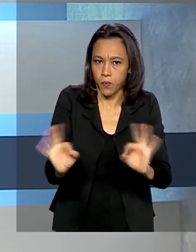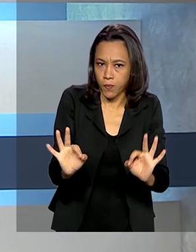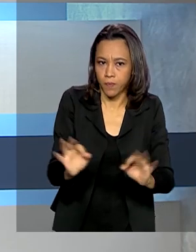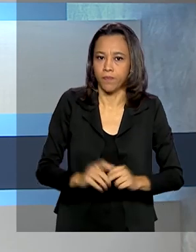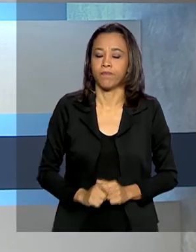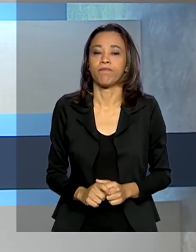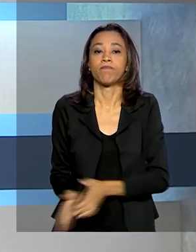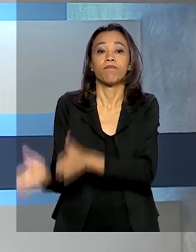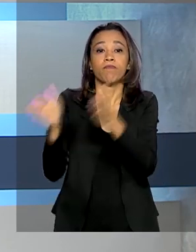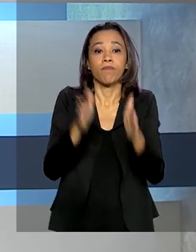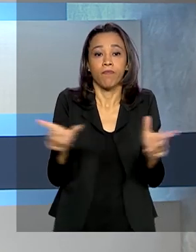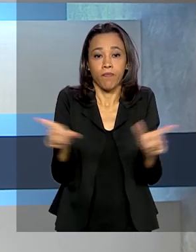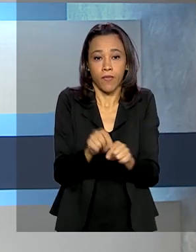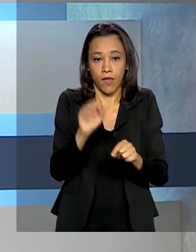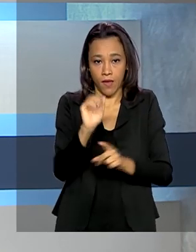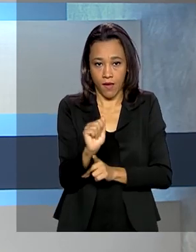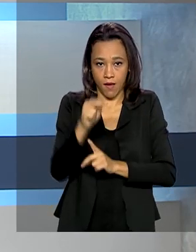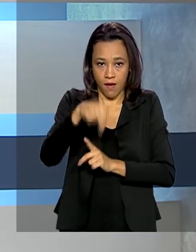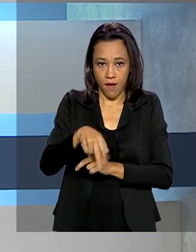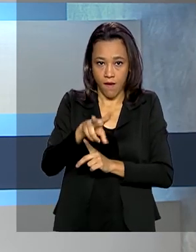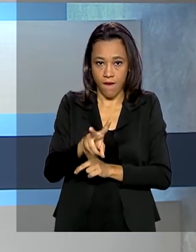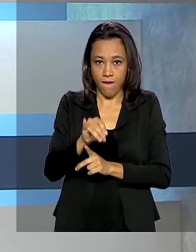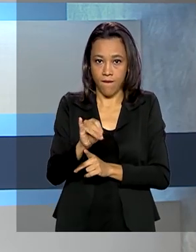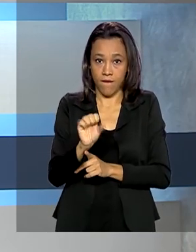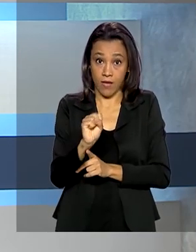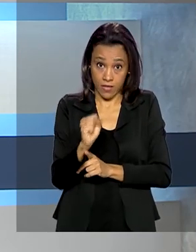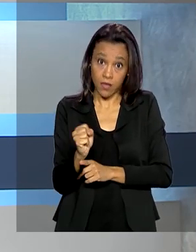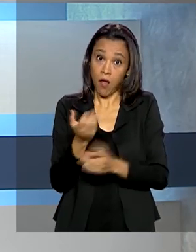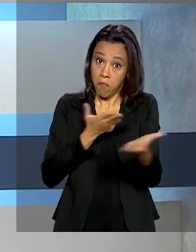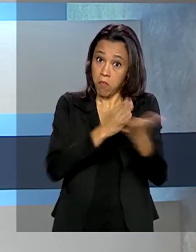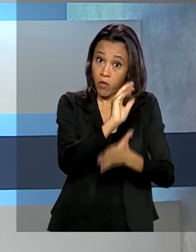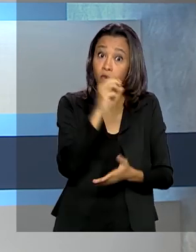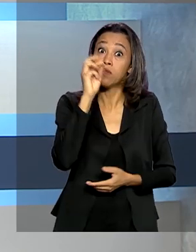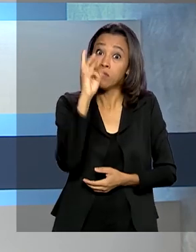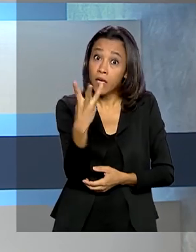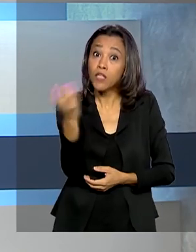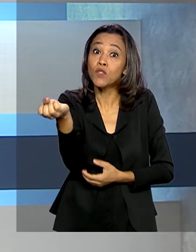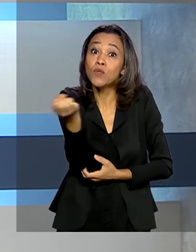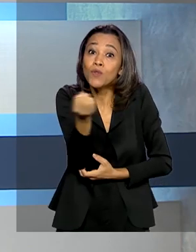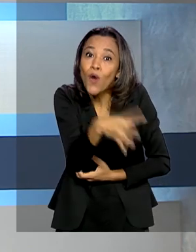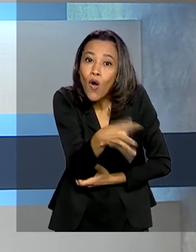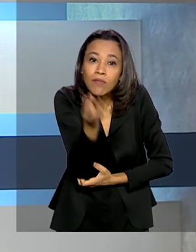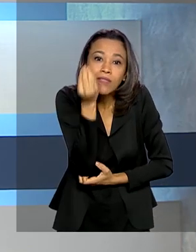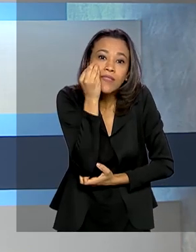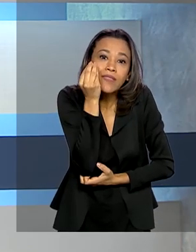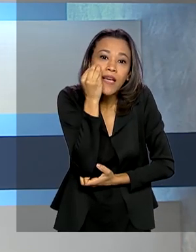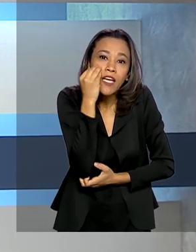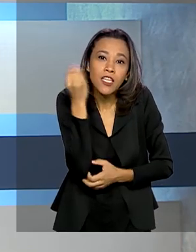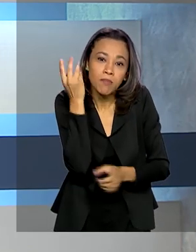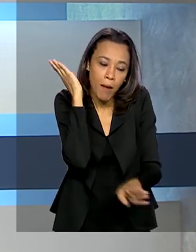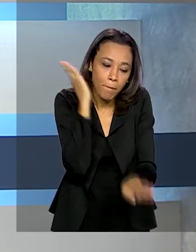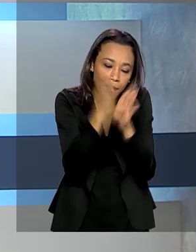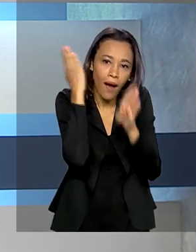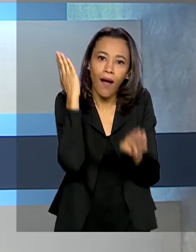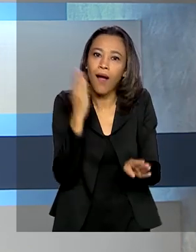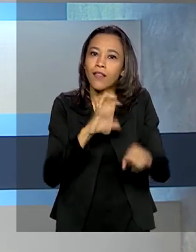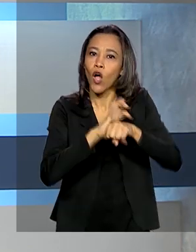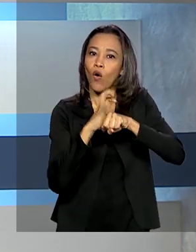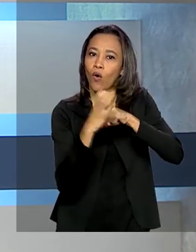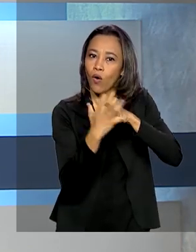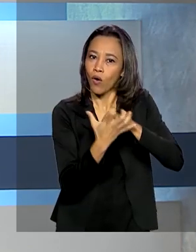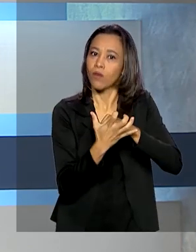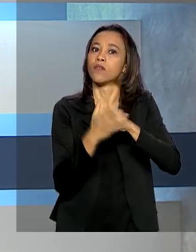A Anvisa aprovou mais três novos testes para detecção da Covid-19. Já são 11 testes